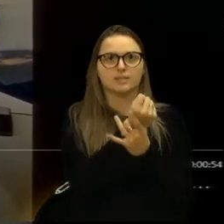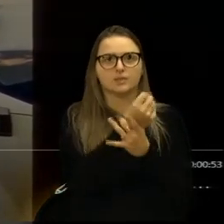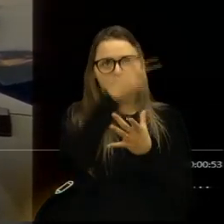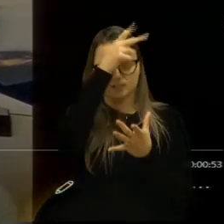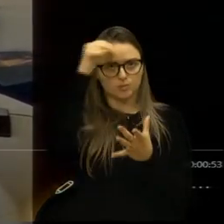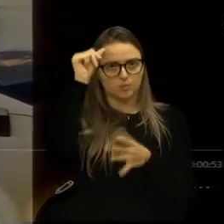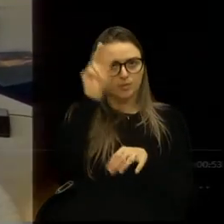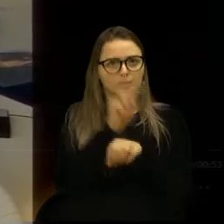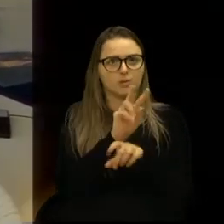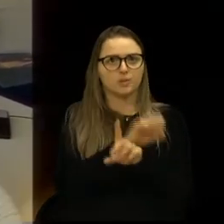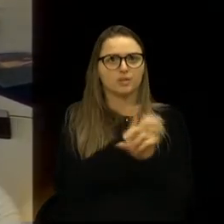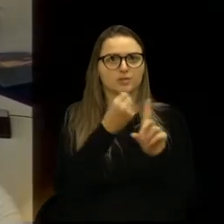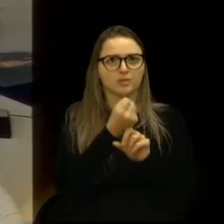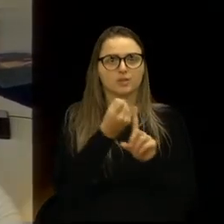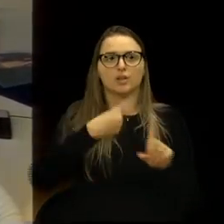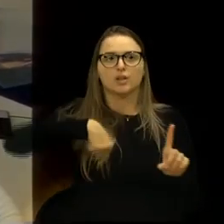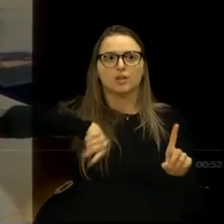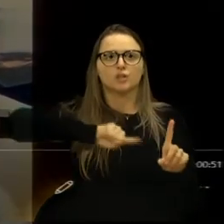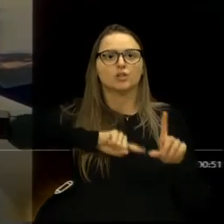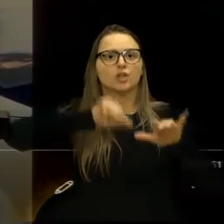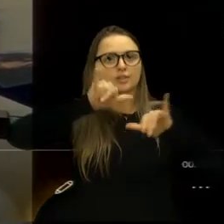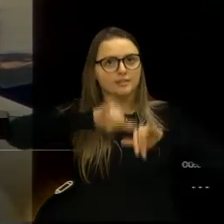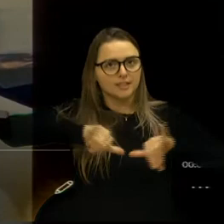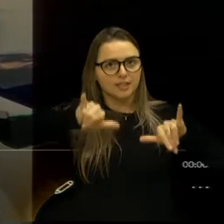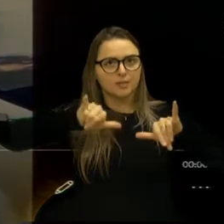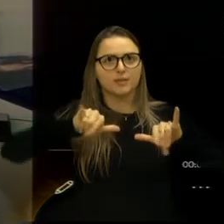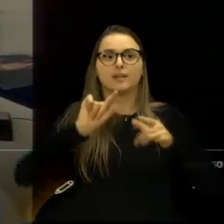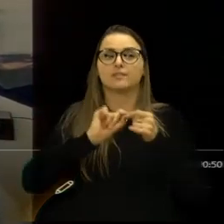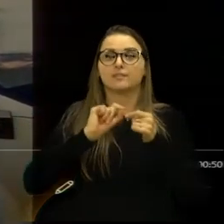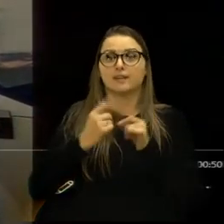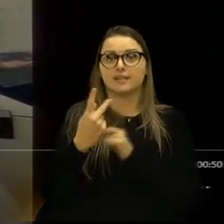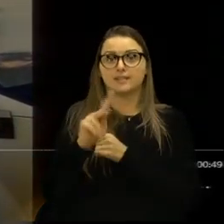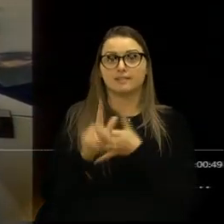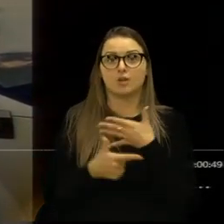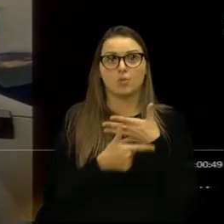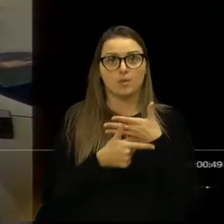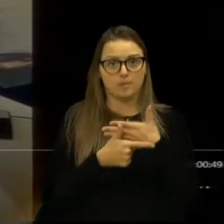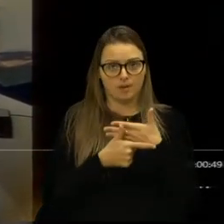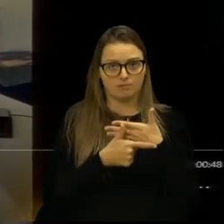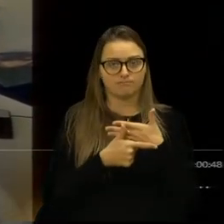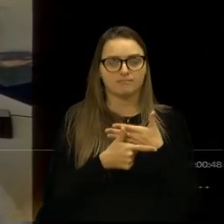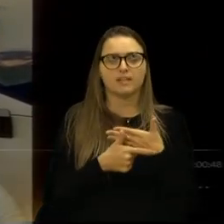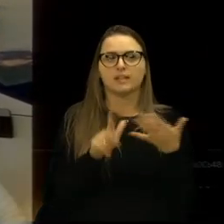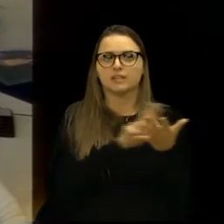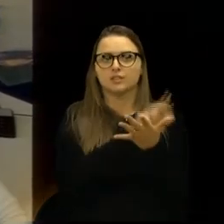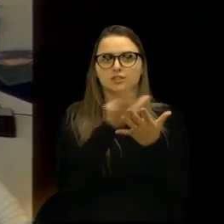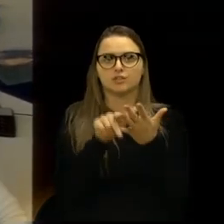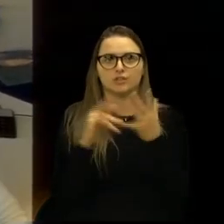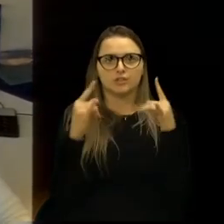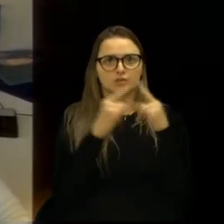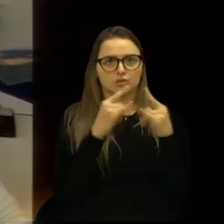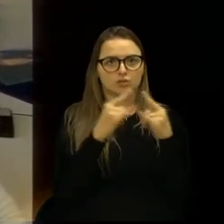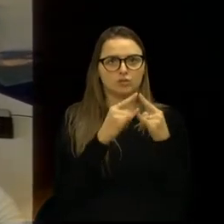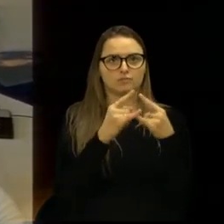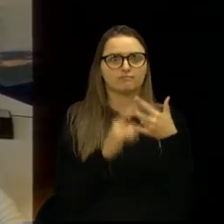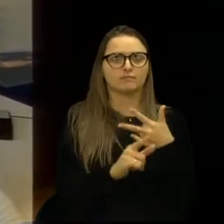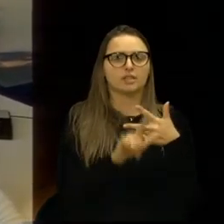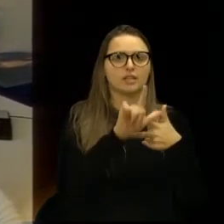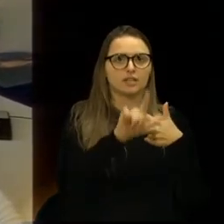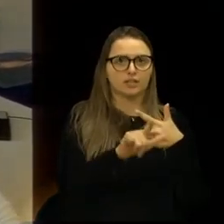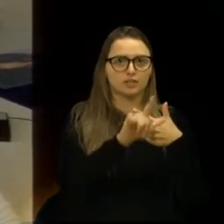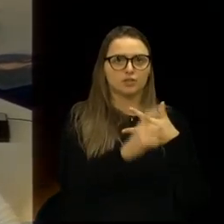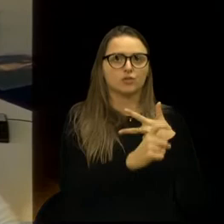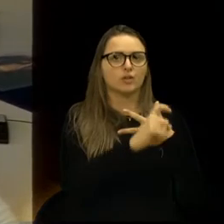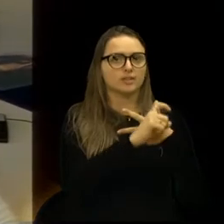Proteção Social. Estamos na campanha Faça a Sua Parte, onde diversas instituições como Poder Legislativo, Poder